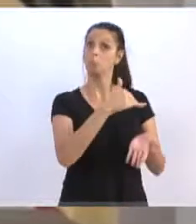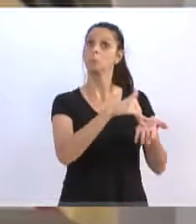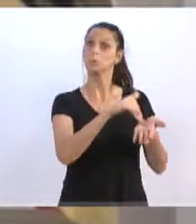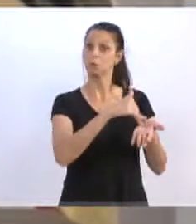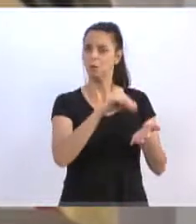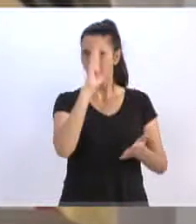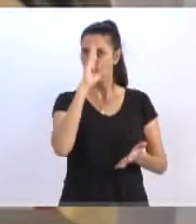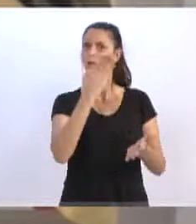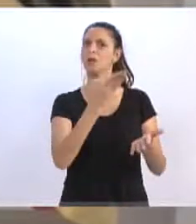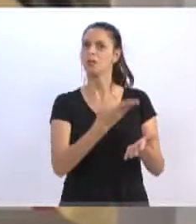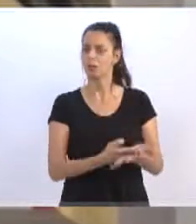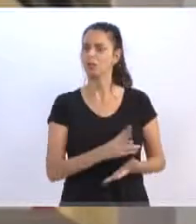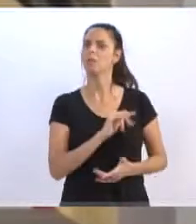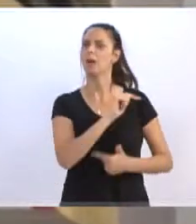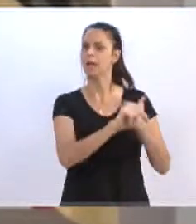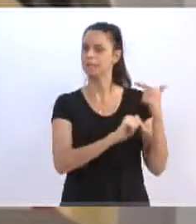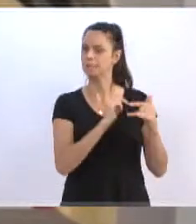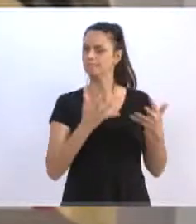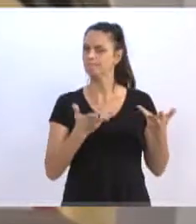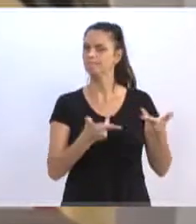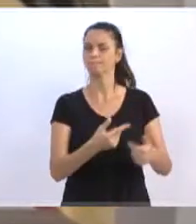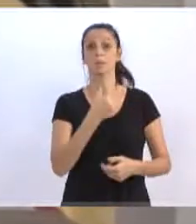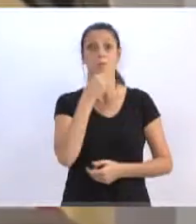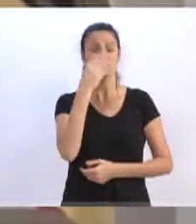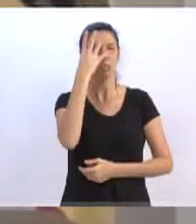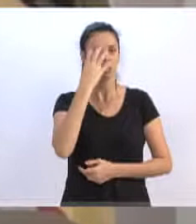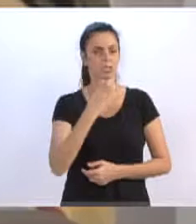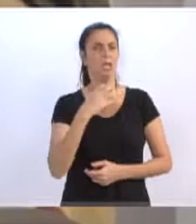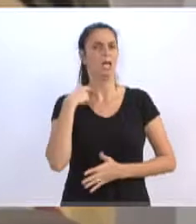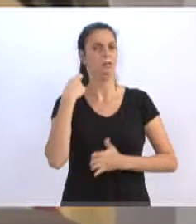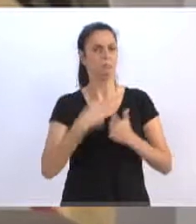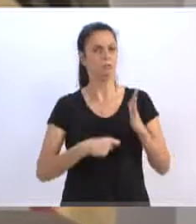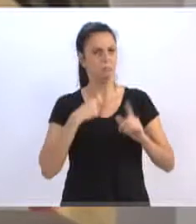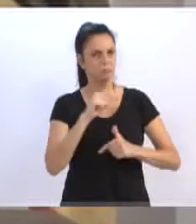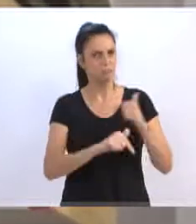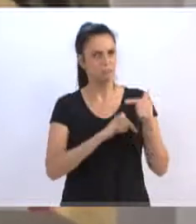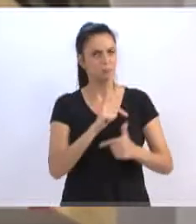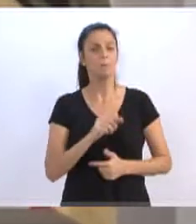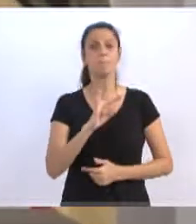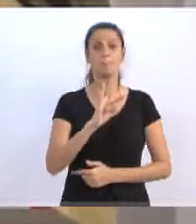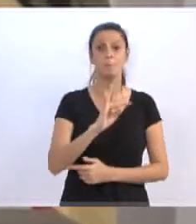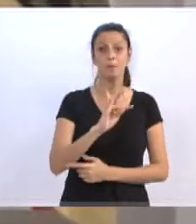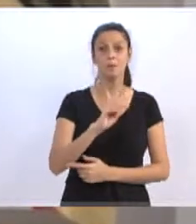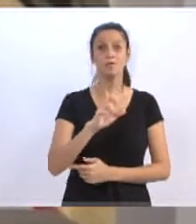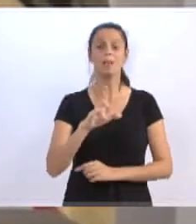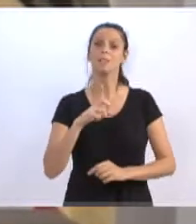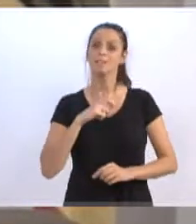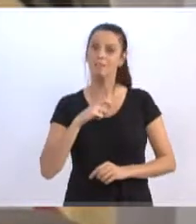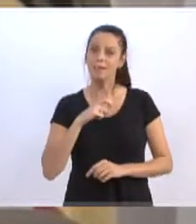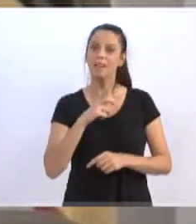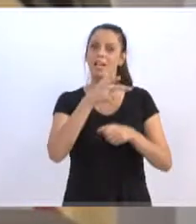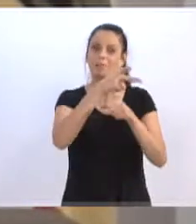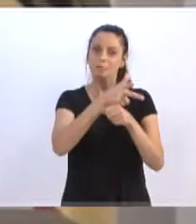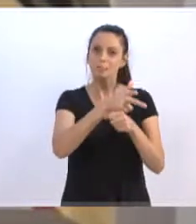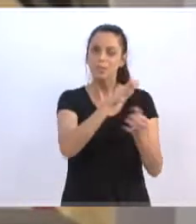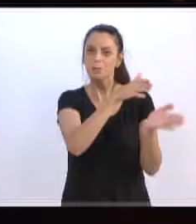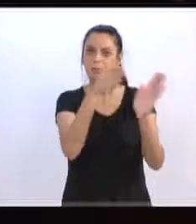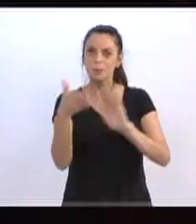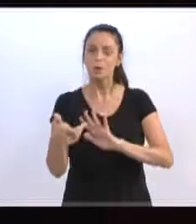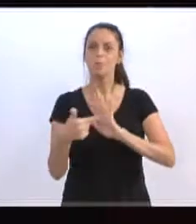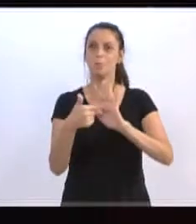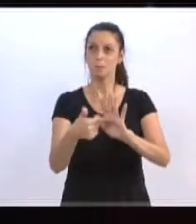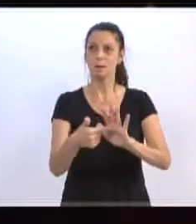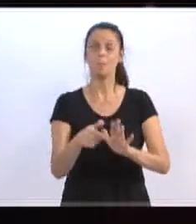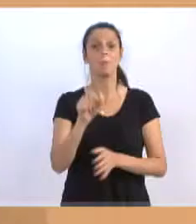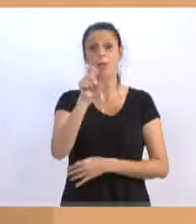fará um grande trabalho, um homem sério, dedicado. A TVL tem algumas imagens aqui do Entra 21. E, para quem ainda